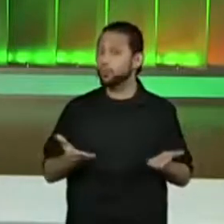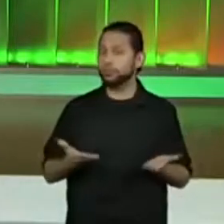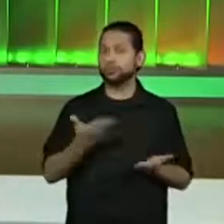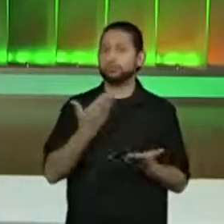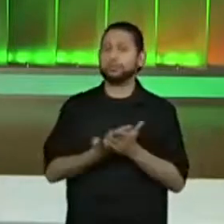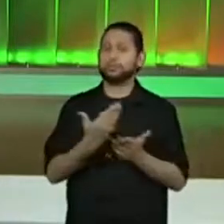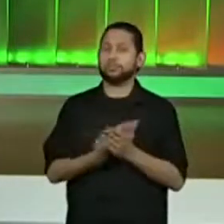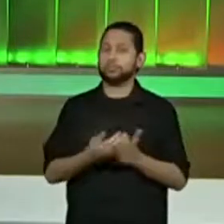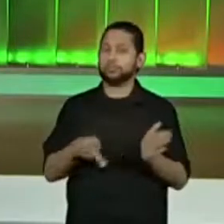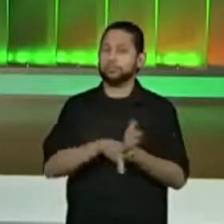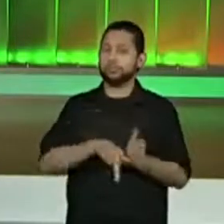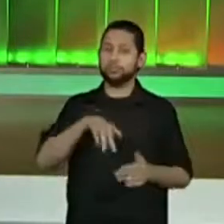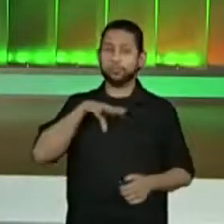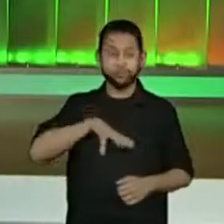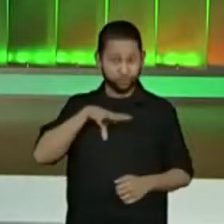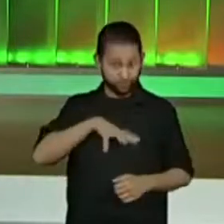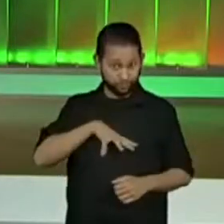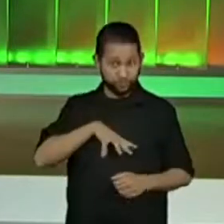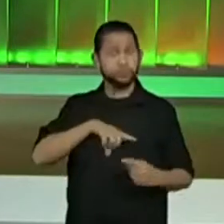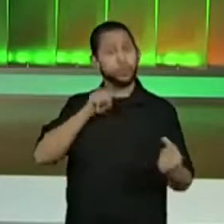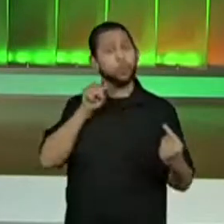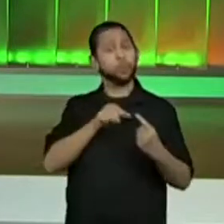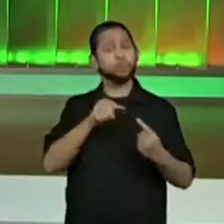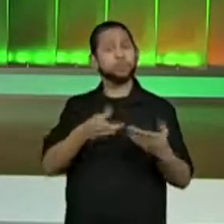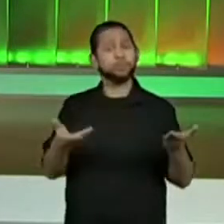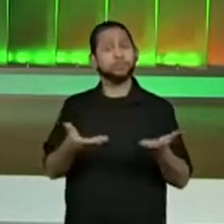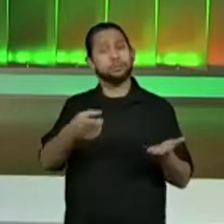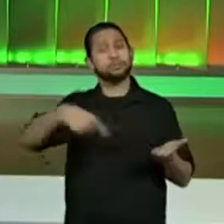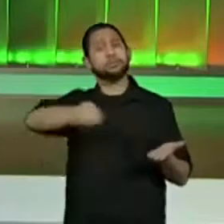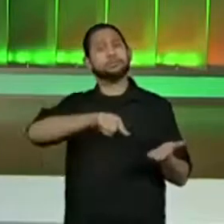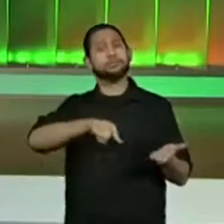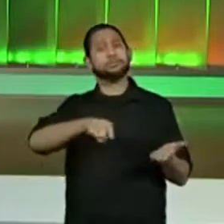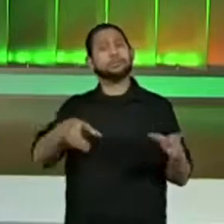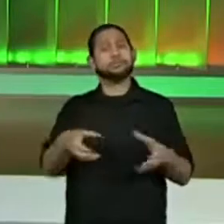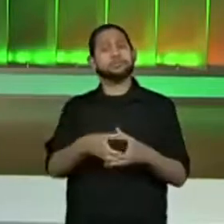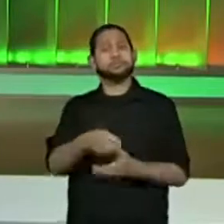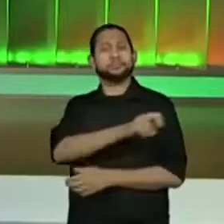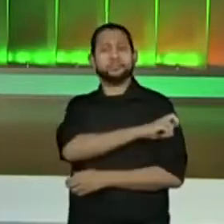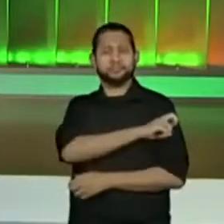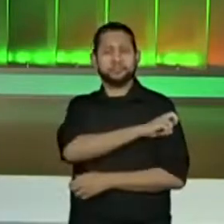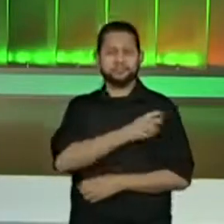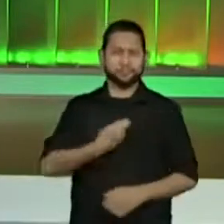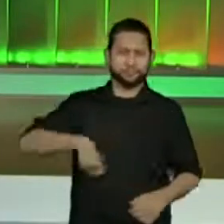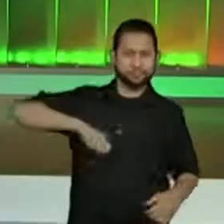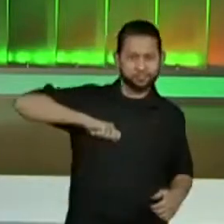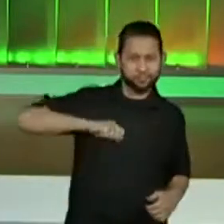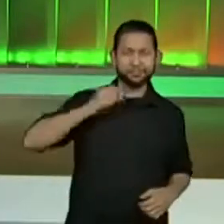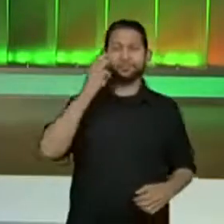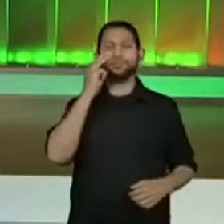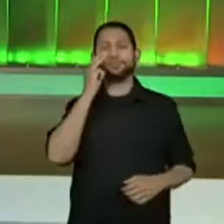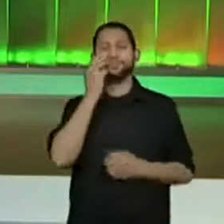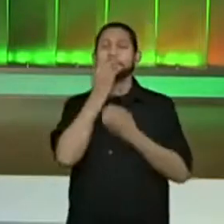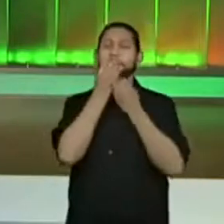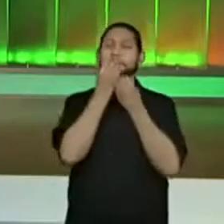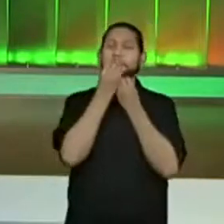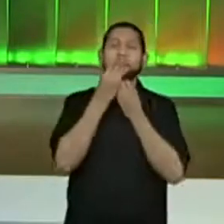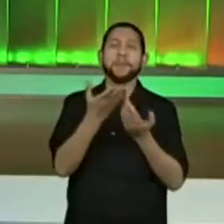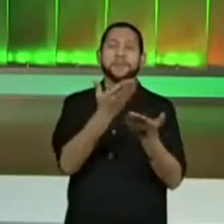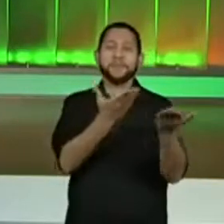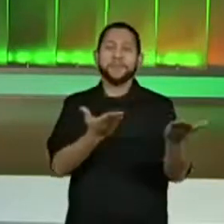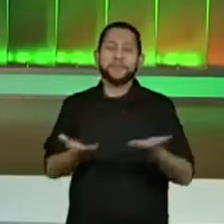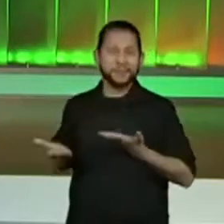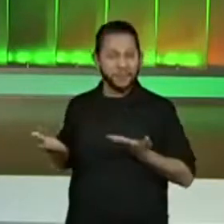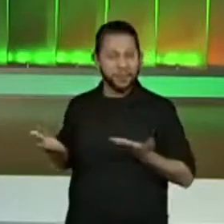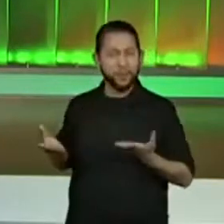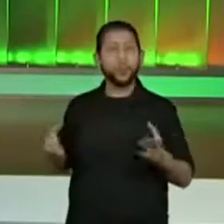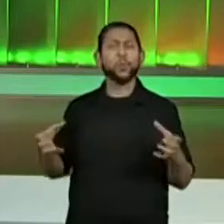aula de língua portuguesa para a galerinha do quinto ano. Eu sou a professora Regiane e desejo boas-vindas a toda